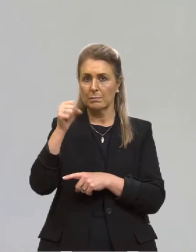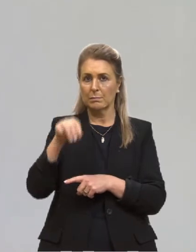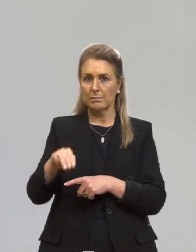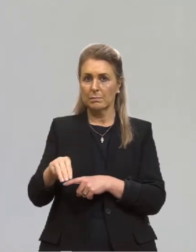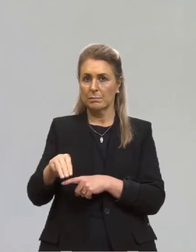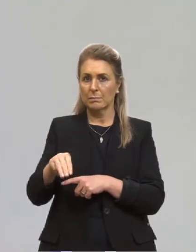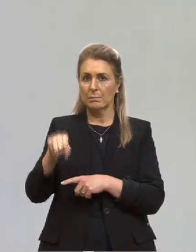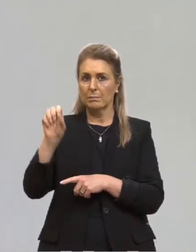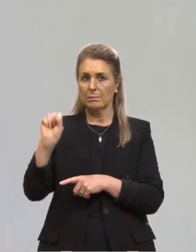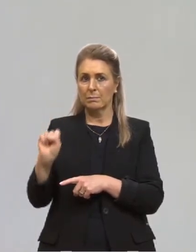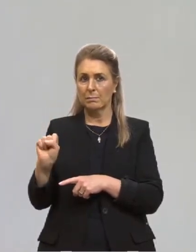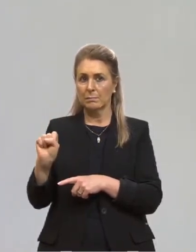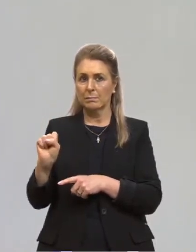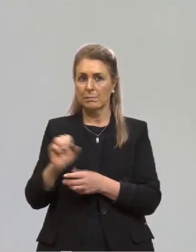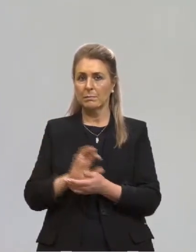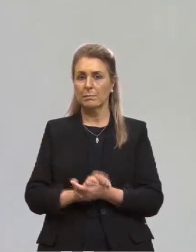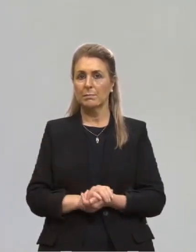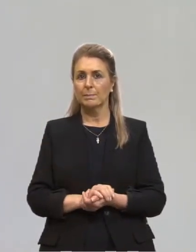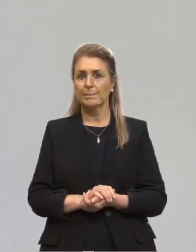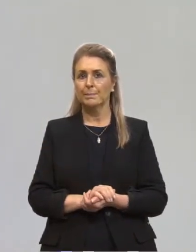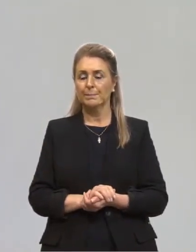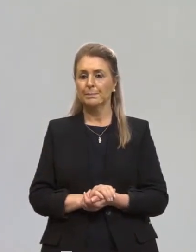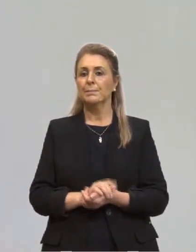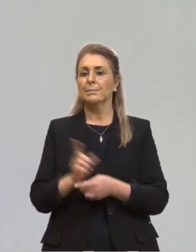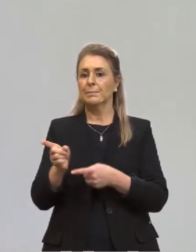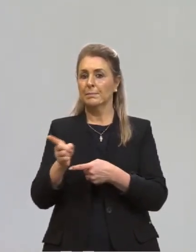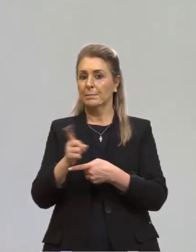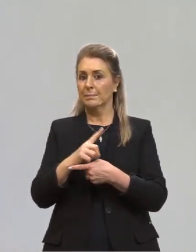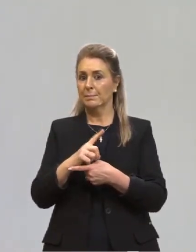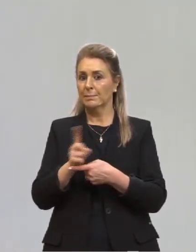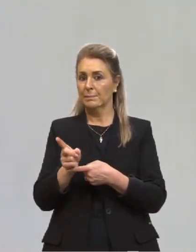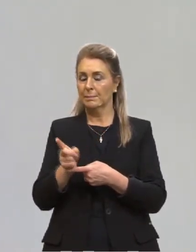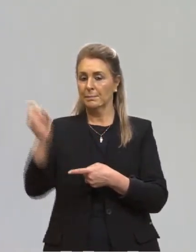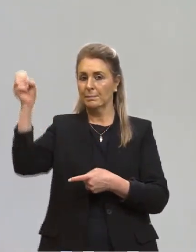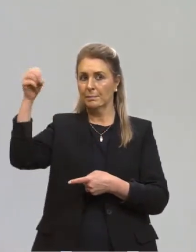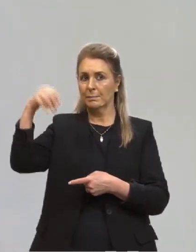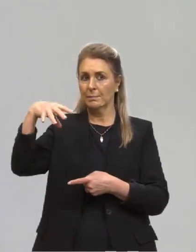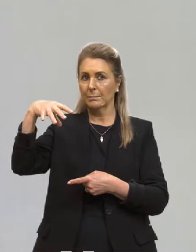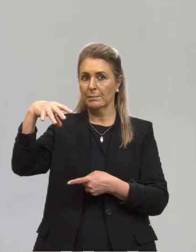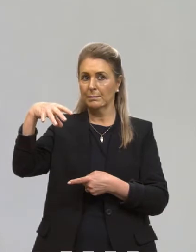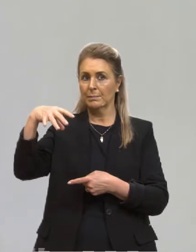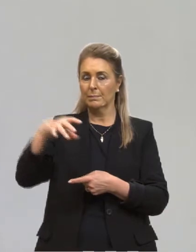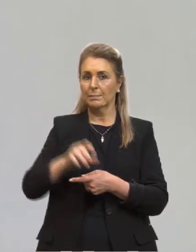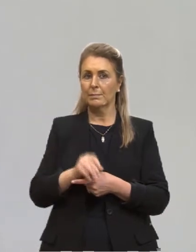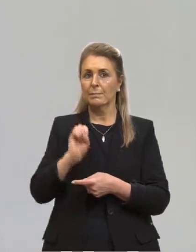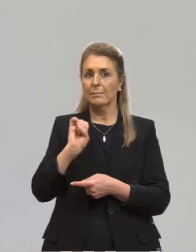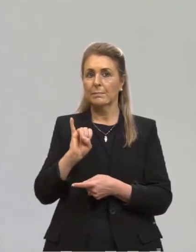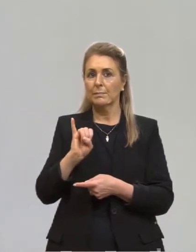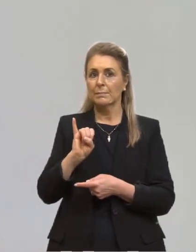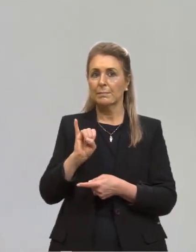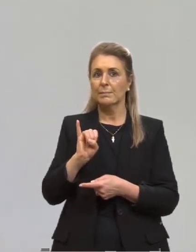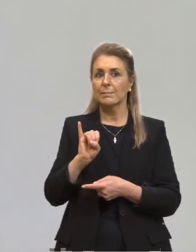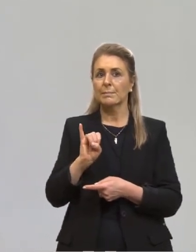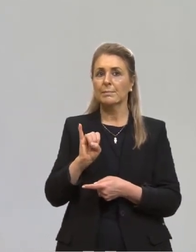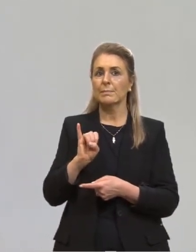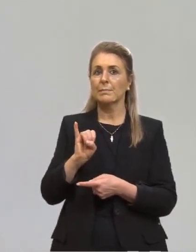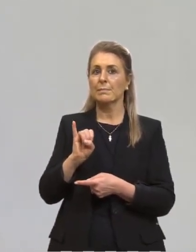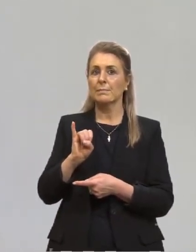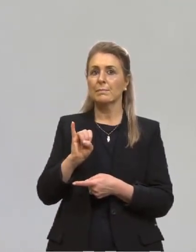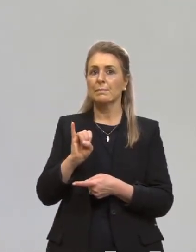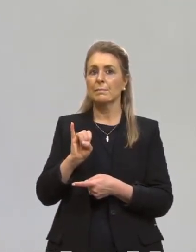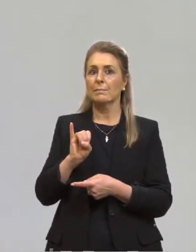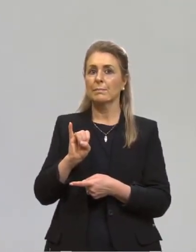por segundo. Essa é a velocidade da luz. se fosse abrir